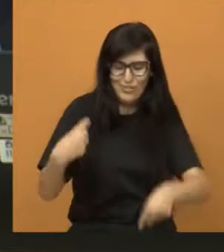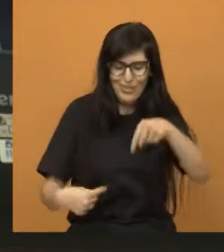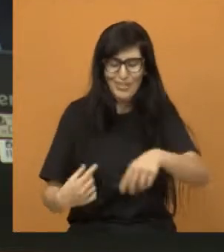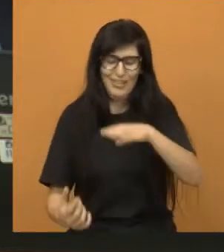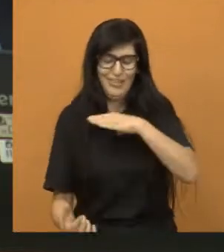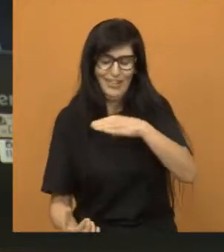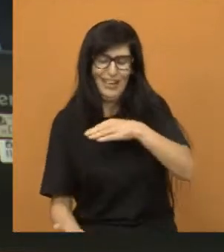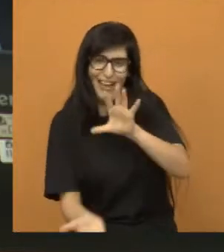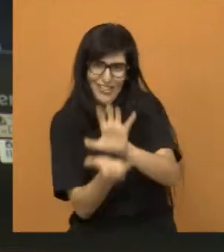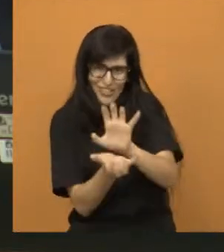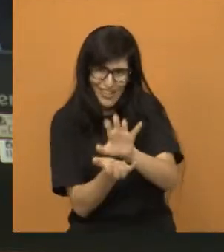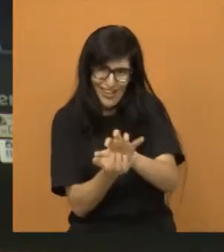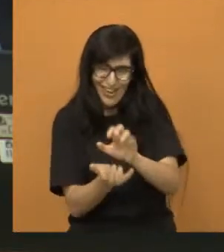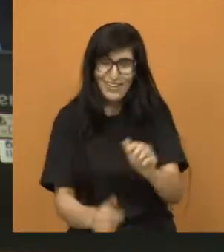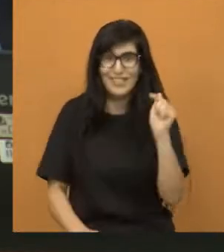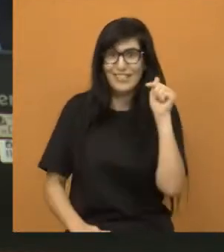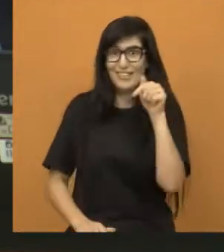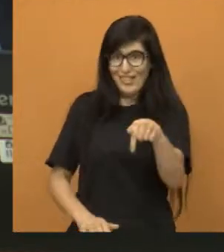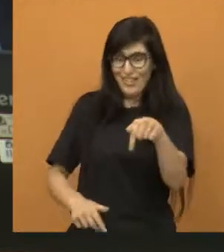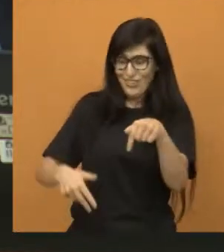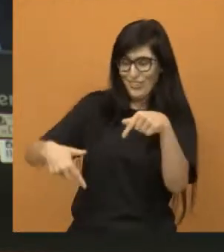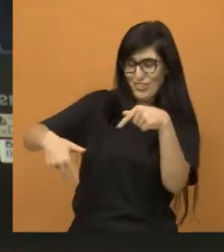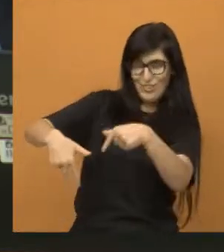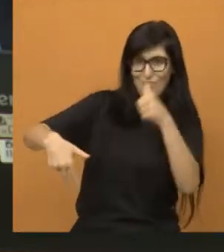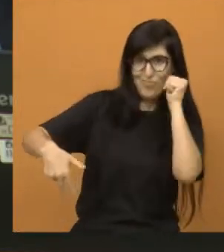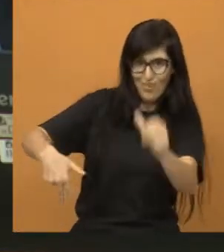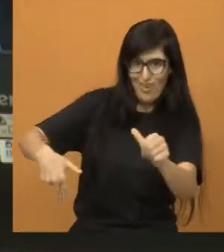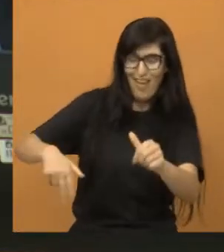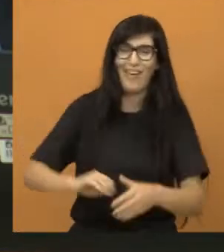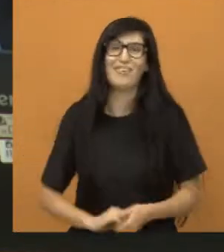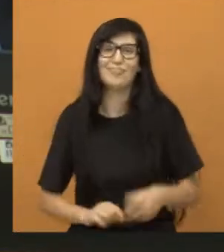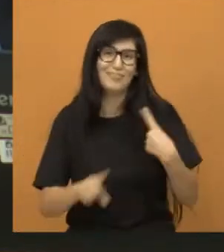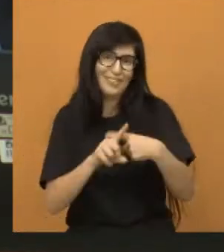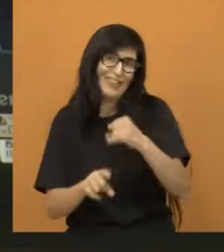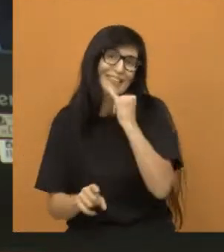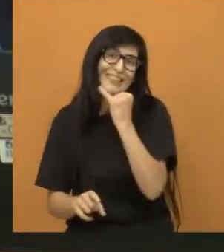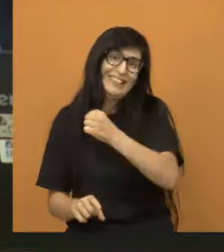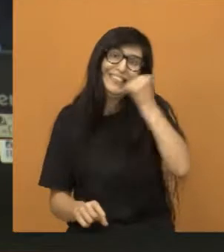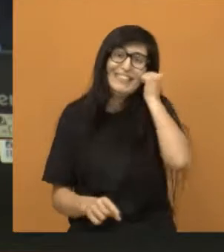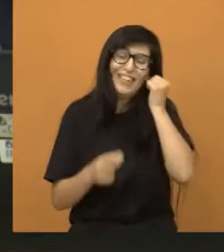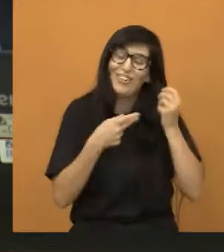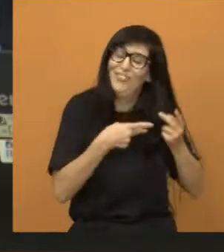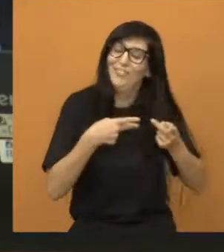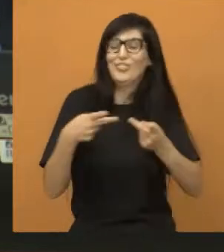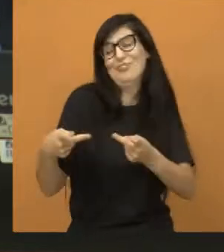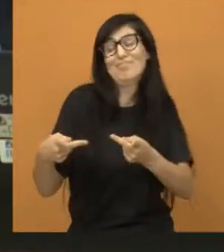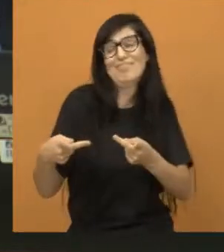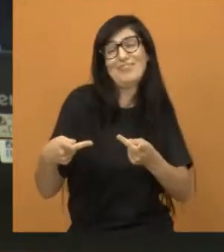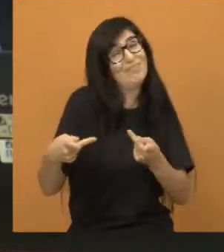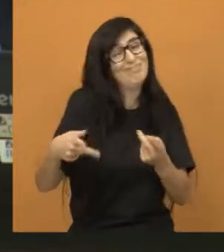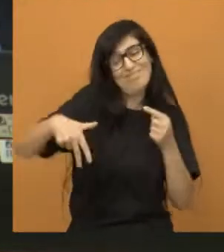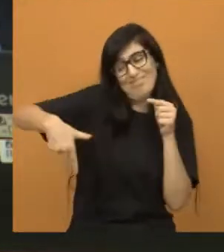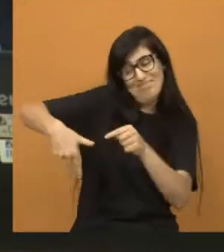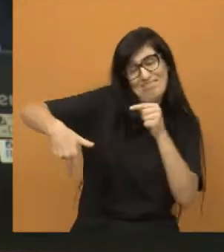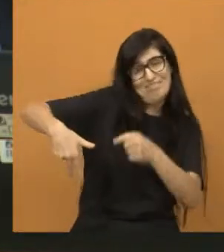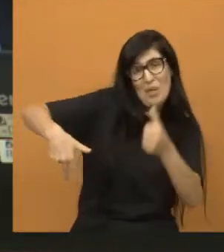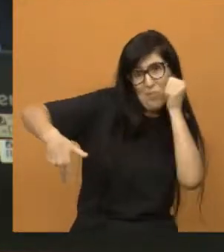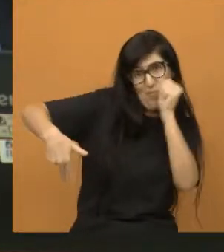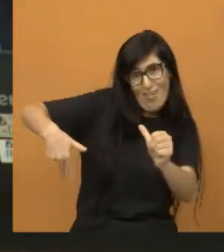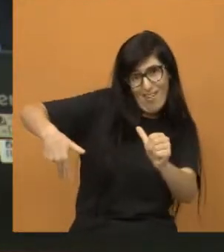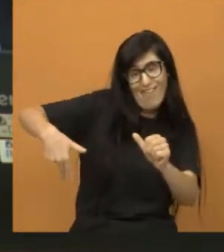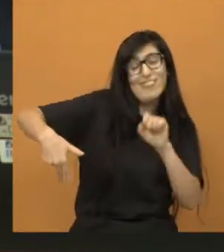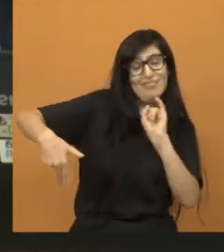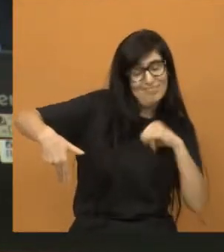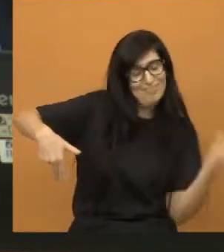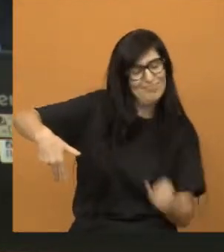a convite do prefeito Isaías Santana. Então, nós temos tudo para as mulheres nos organizarem e